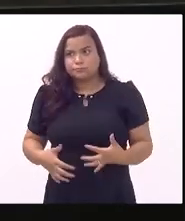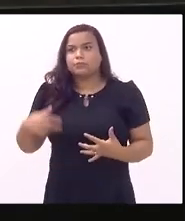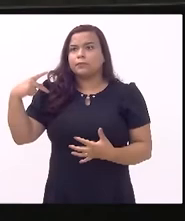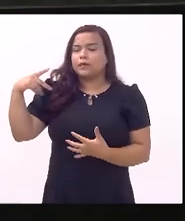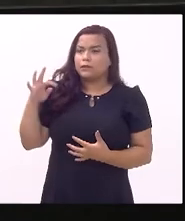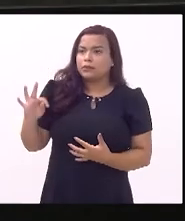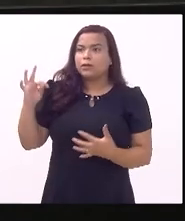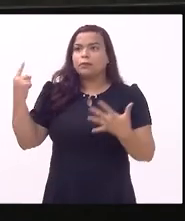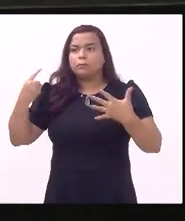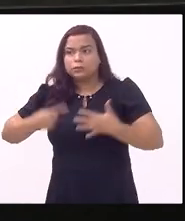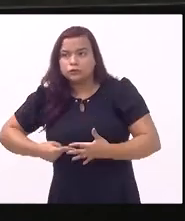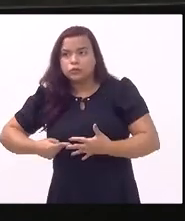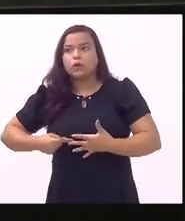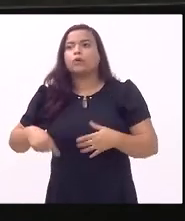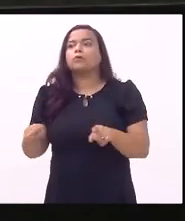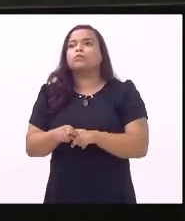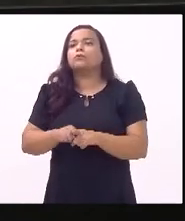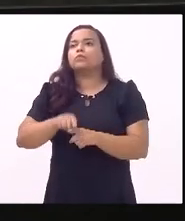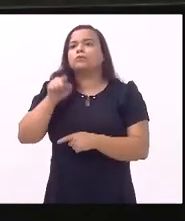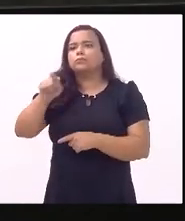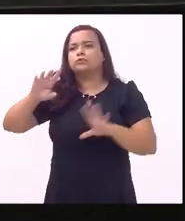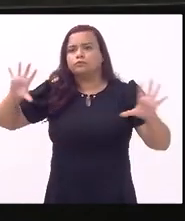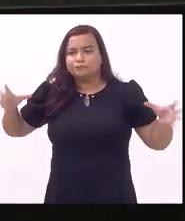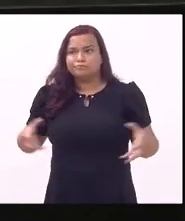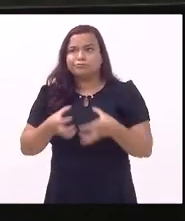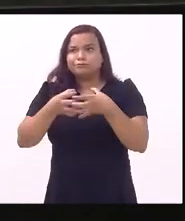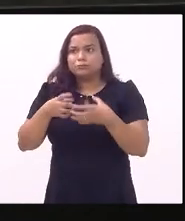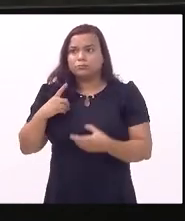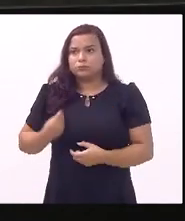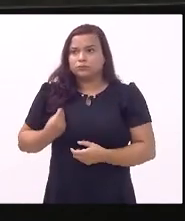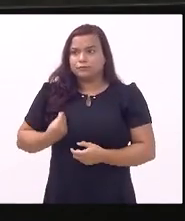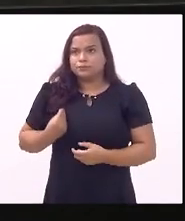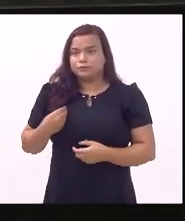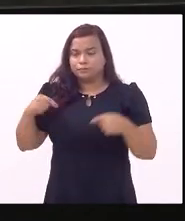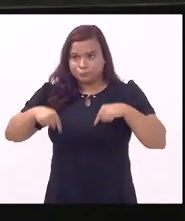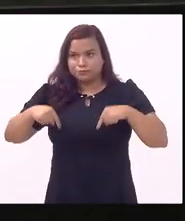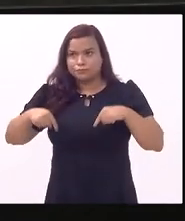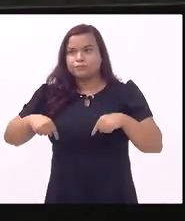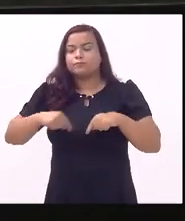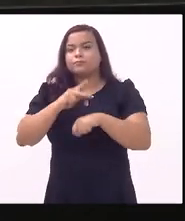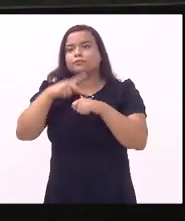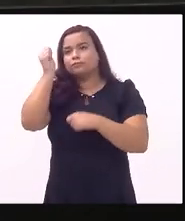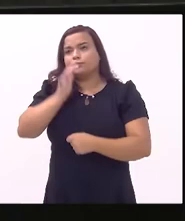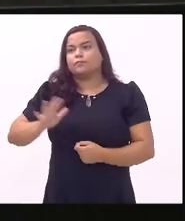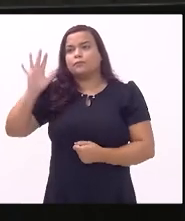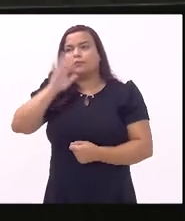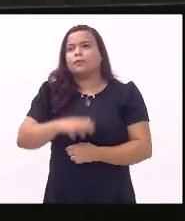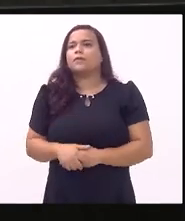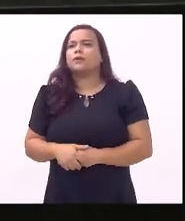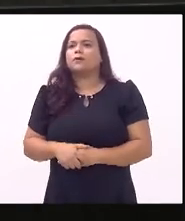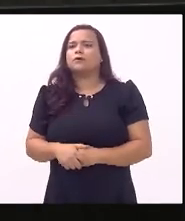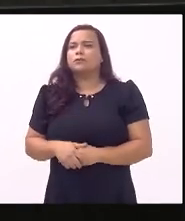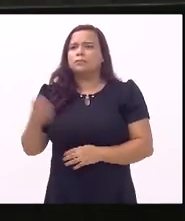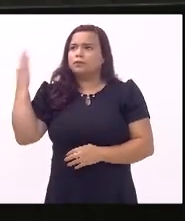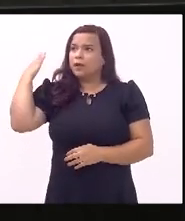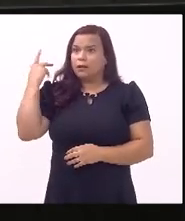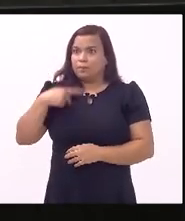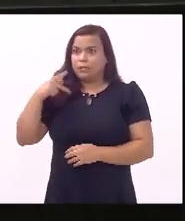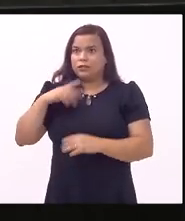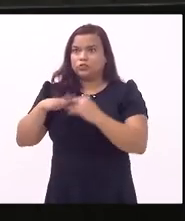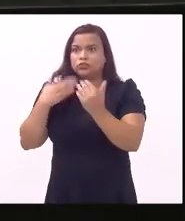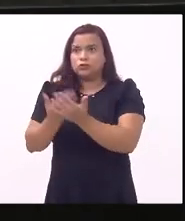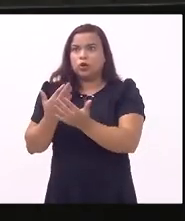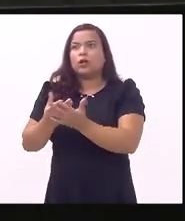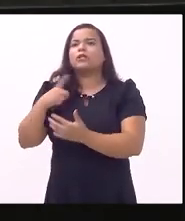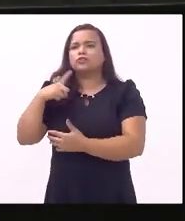PSOL e essa corja que estava no nosso país na minha época na minha escola tinha